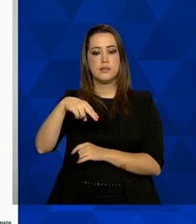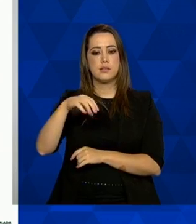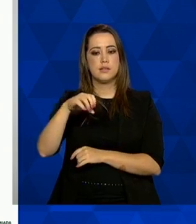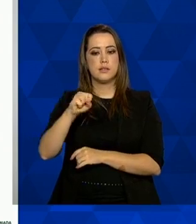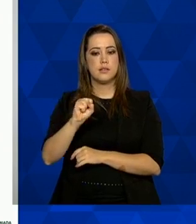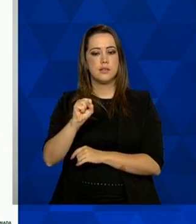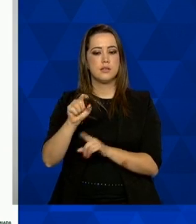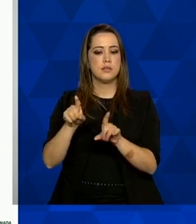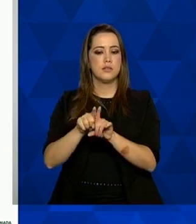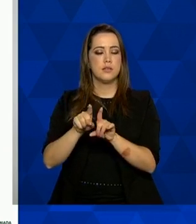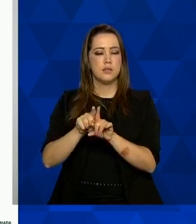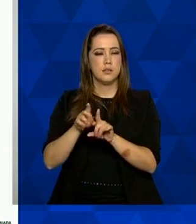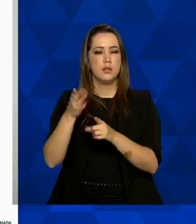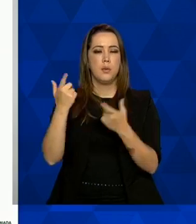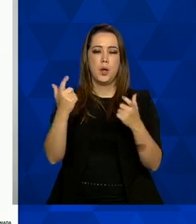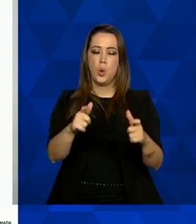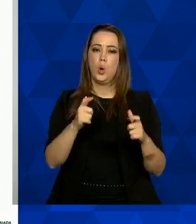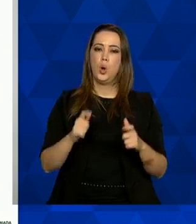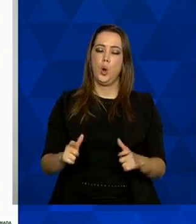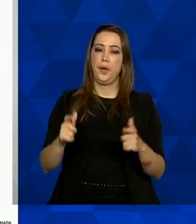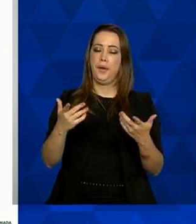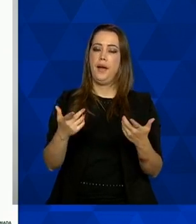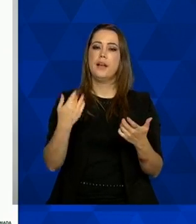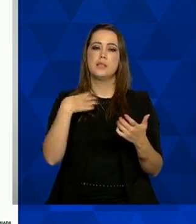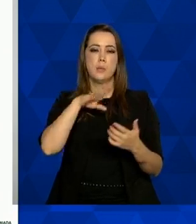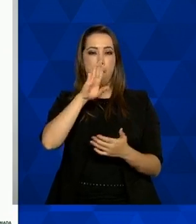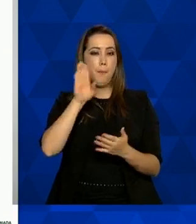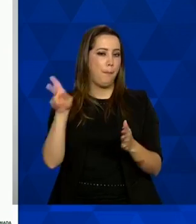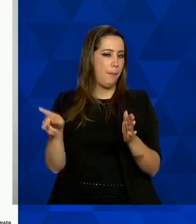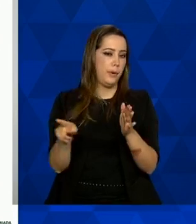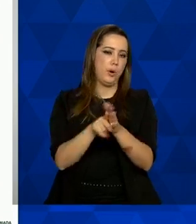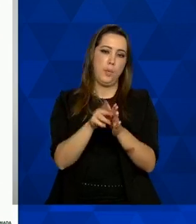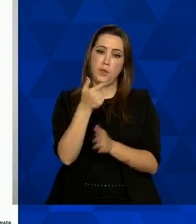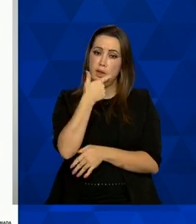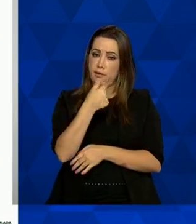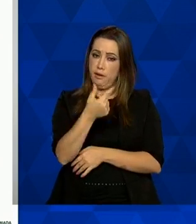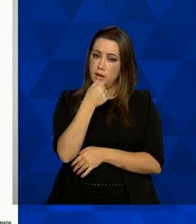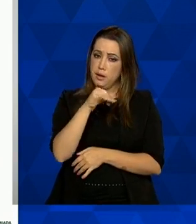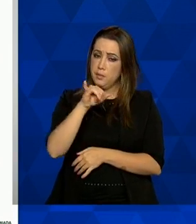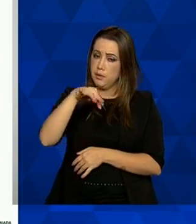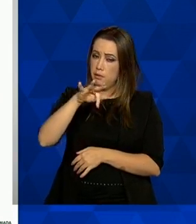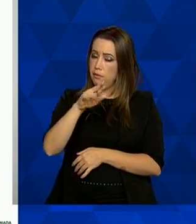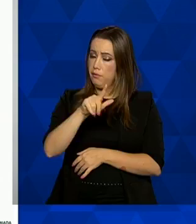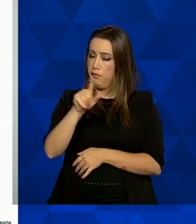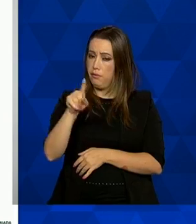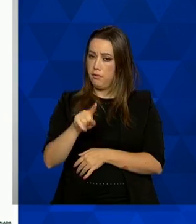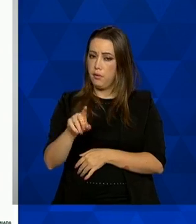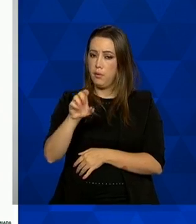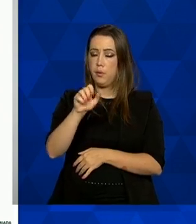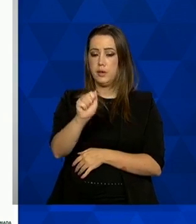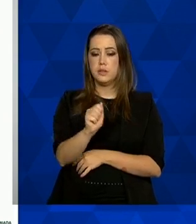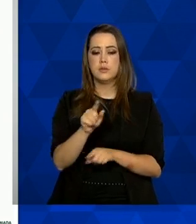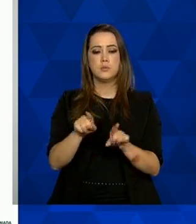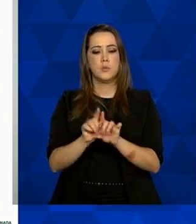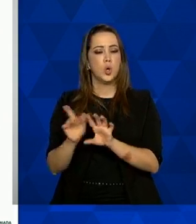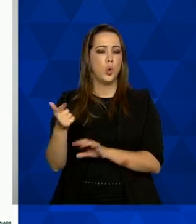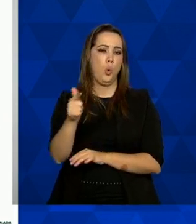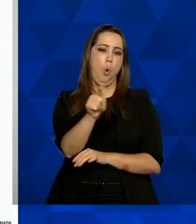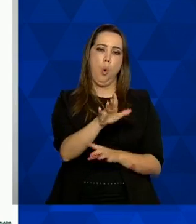como os centros nacionais de influenza e outros laboratórios parceiros de instituições públicas